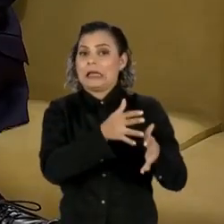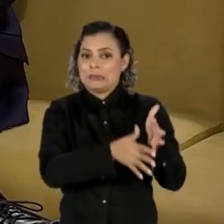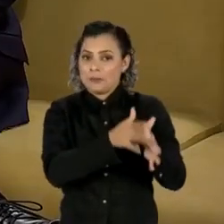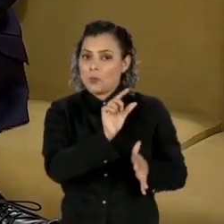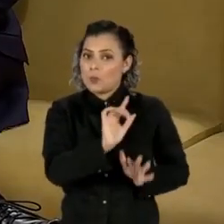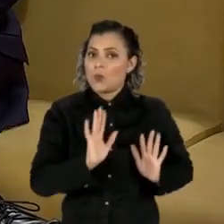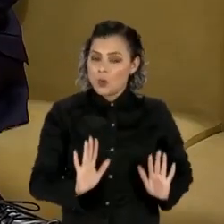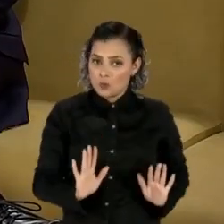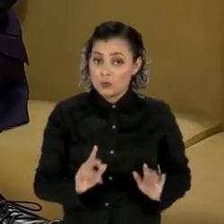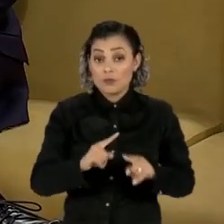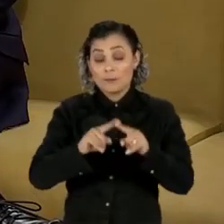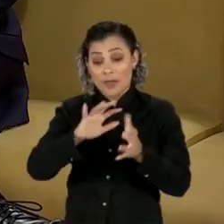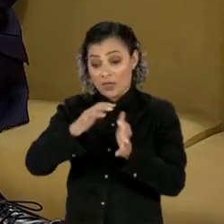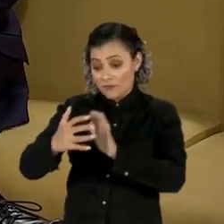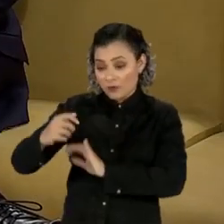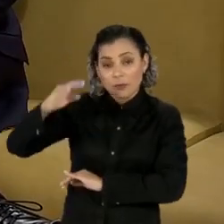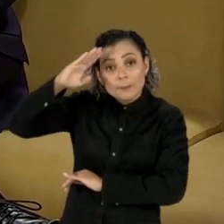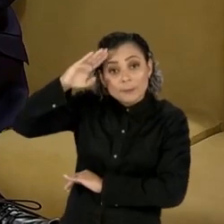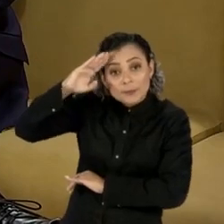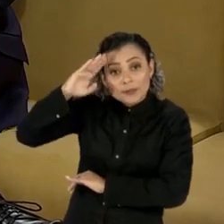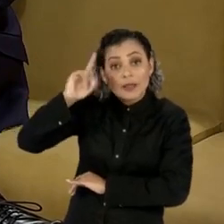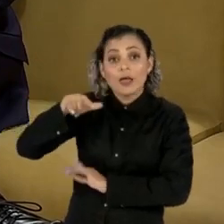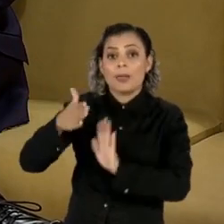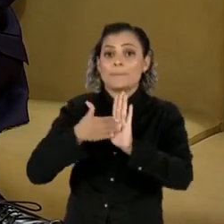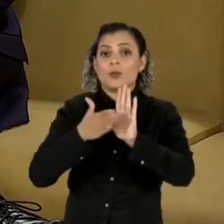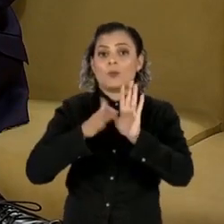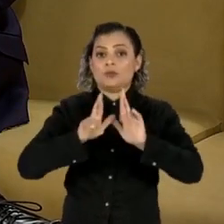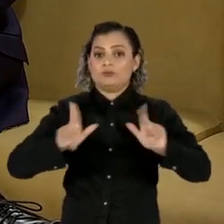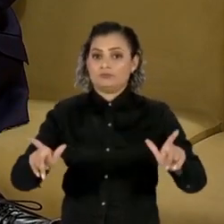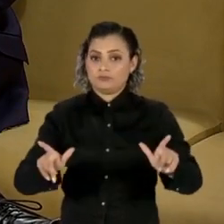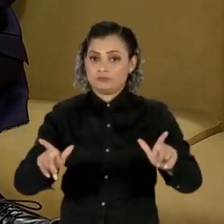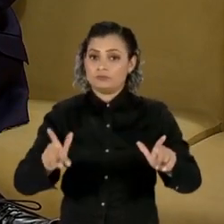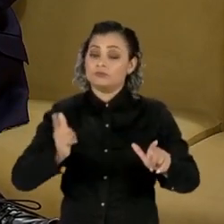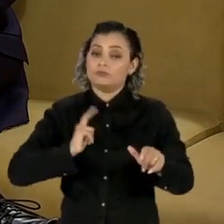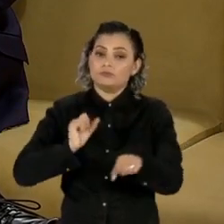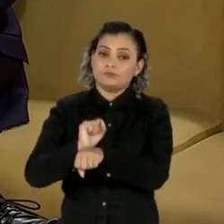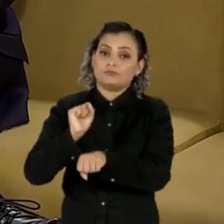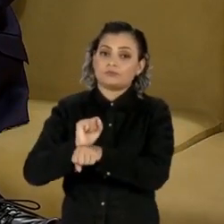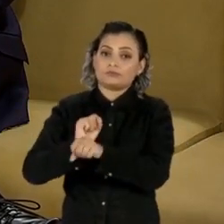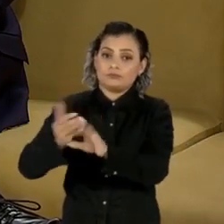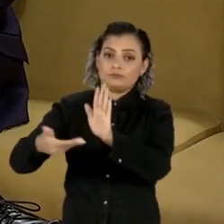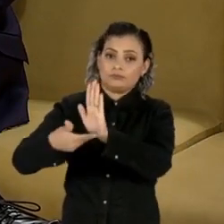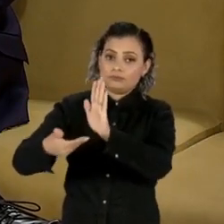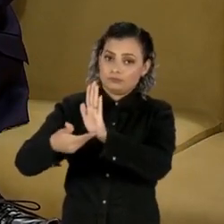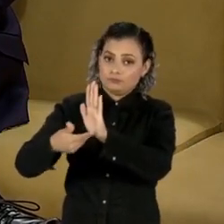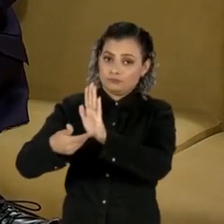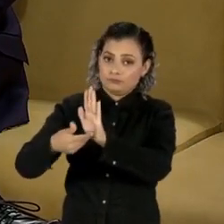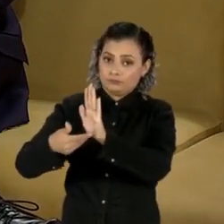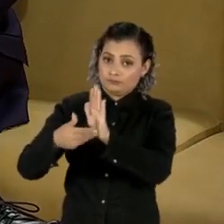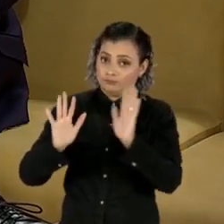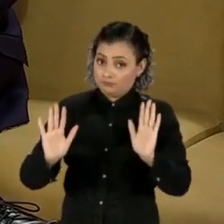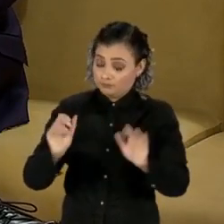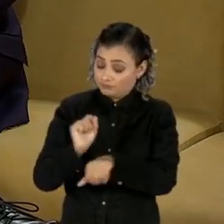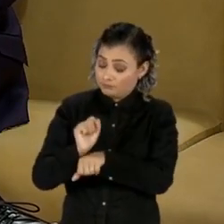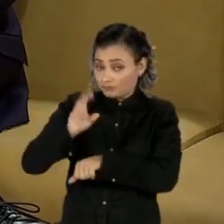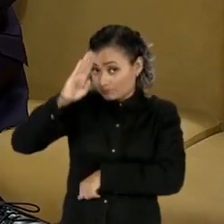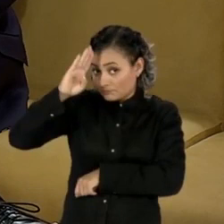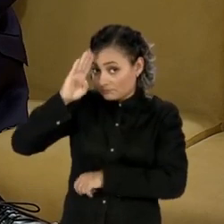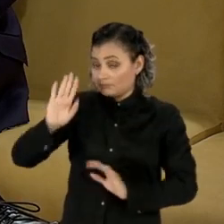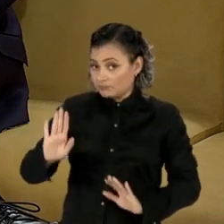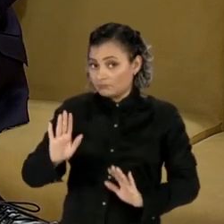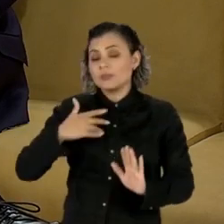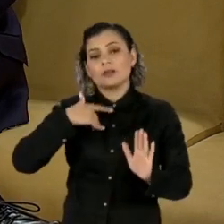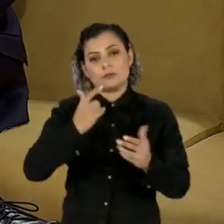reforma dos militares é uma proposta à parte, que está em tramitação na Câmara dos Deputados. O parecer foi lido pelo